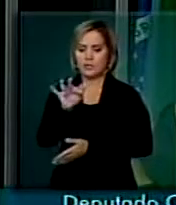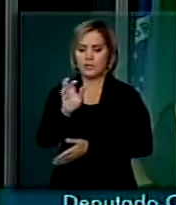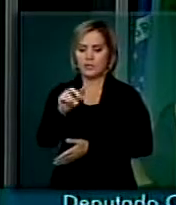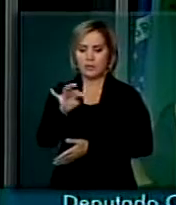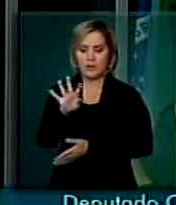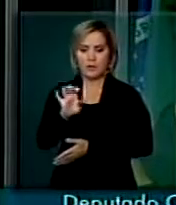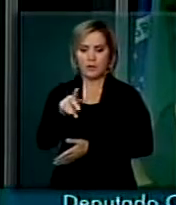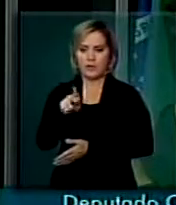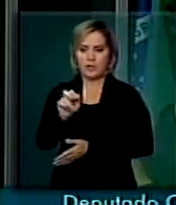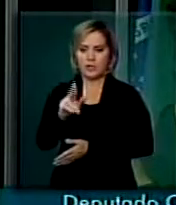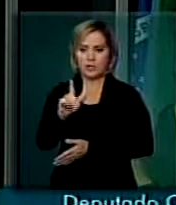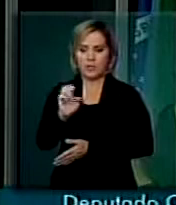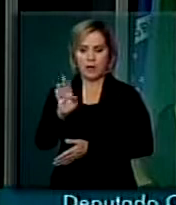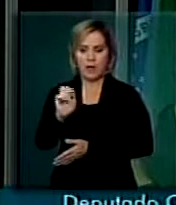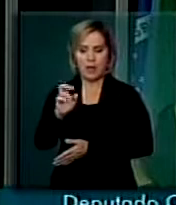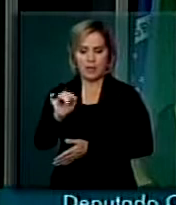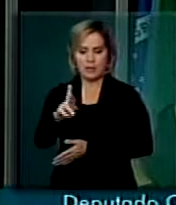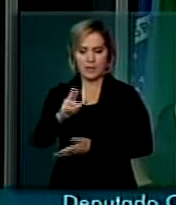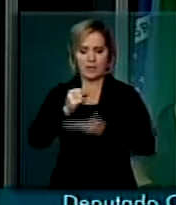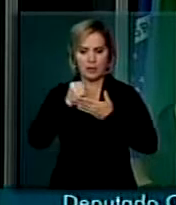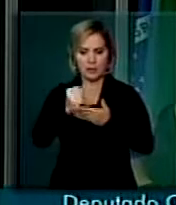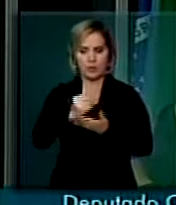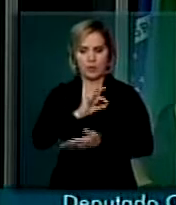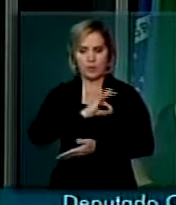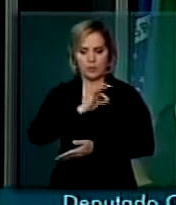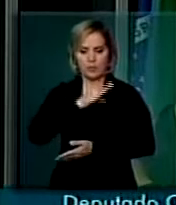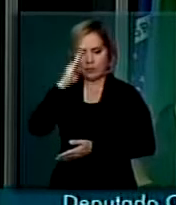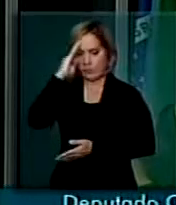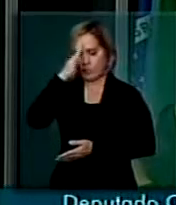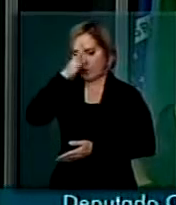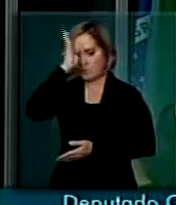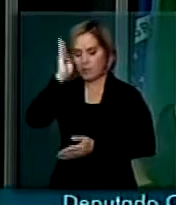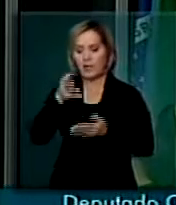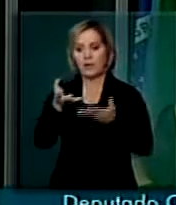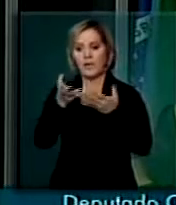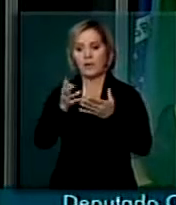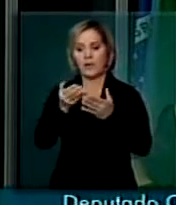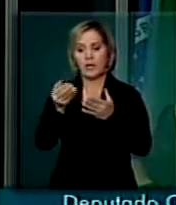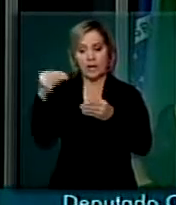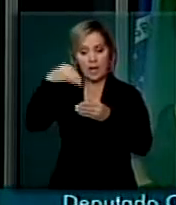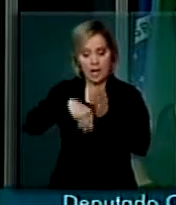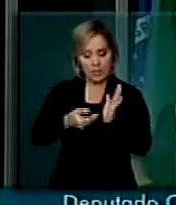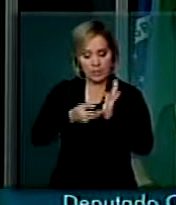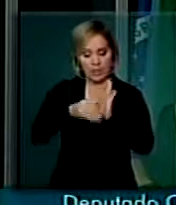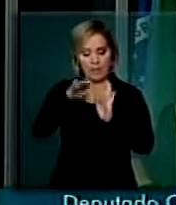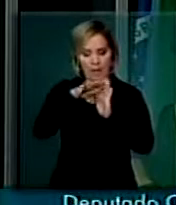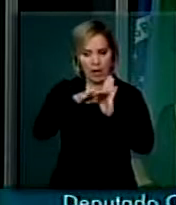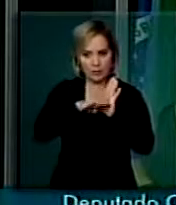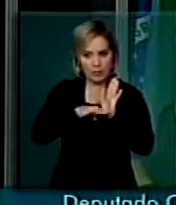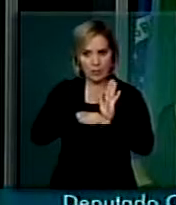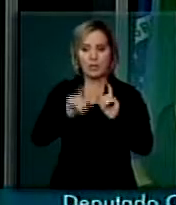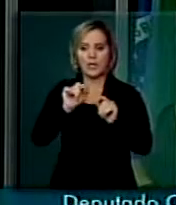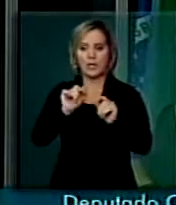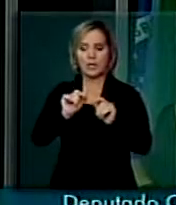Parlamentar em Defesa dos Bombeiros e Policiais Militares admite que seja colocado na pauta aqui o que foi votado na